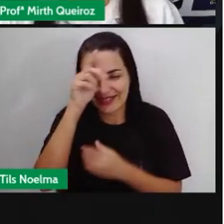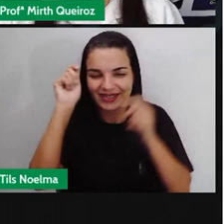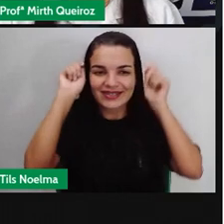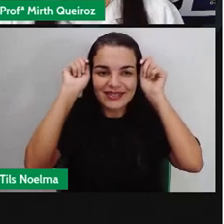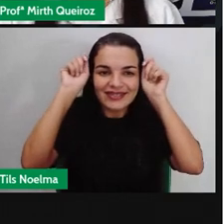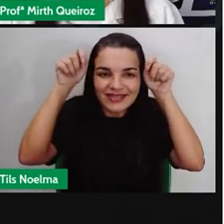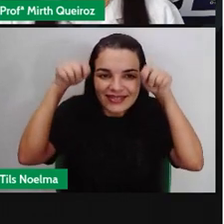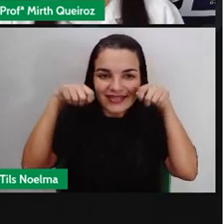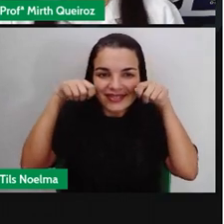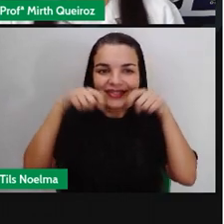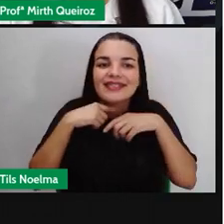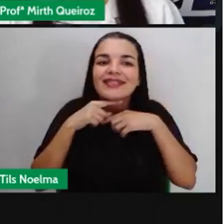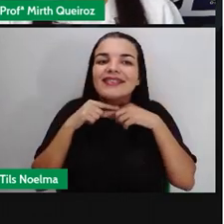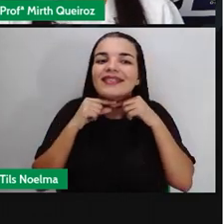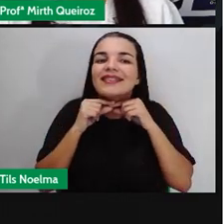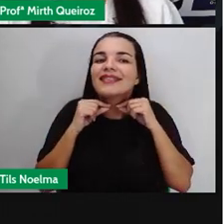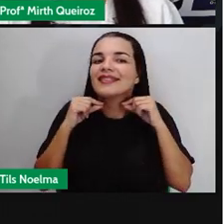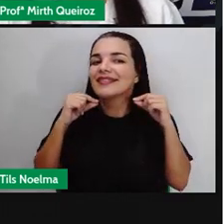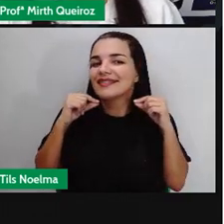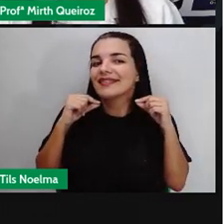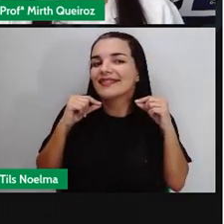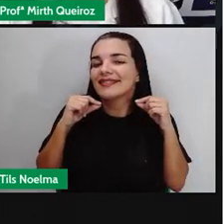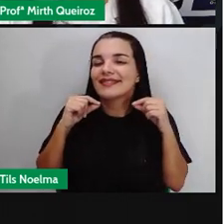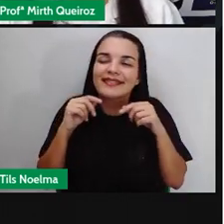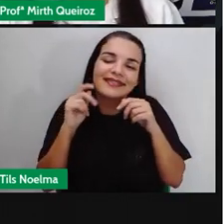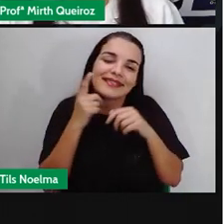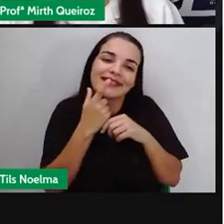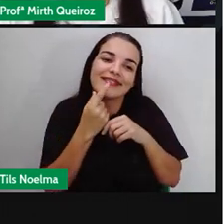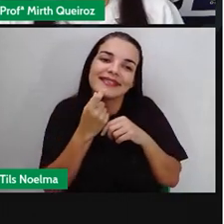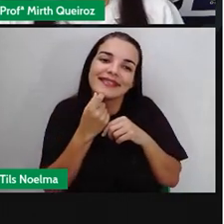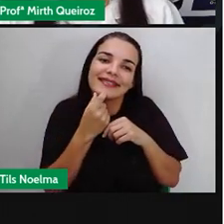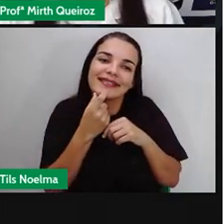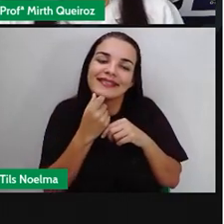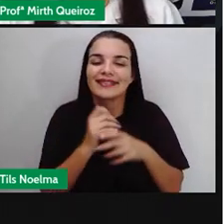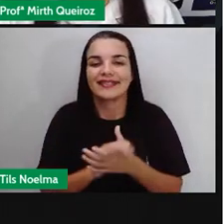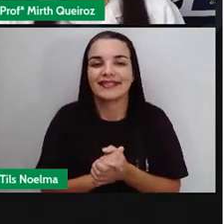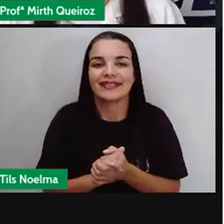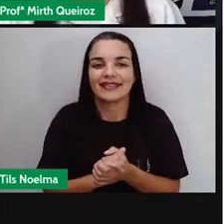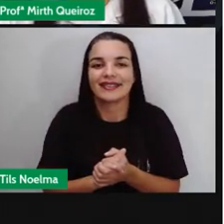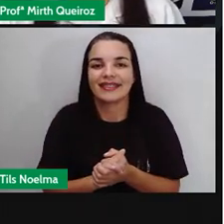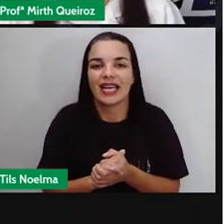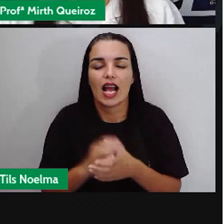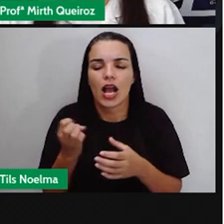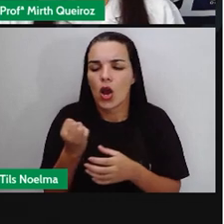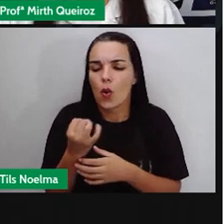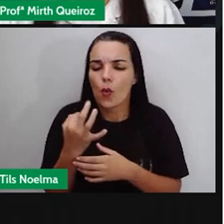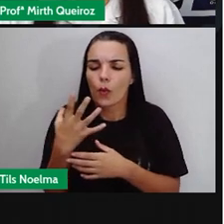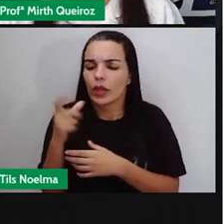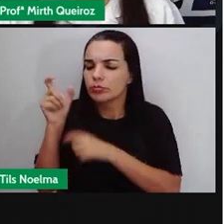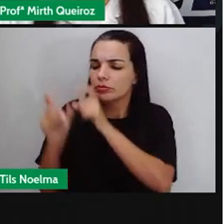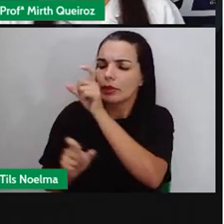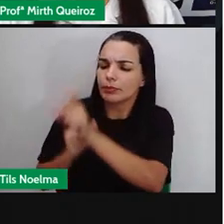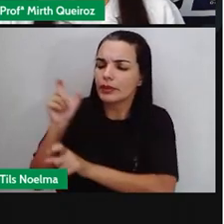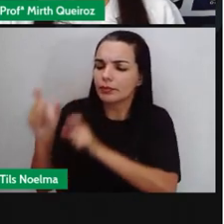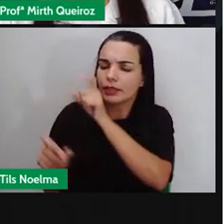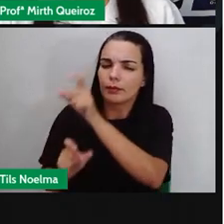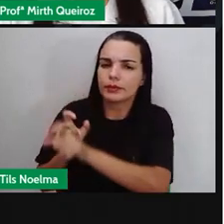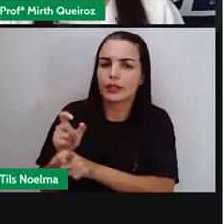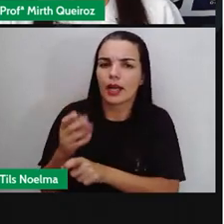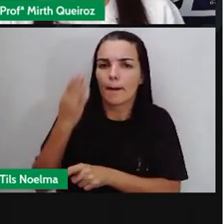Onde o título da história é o próprio nome da personagem principal Quais são os personagens